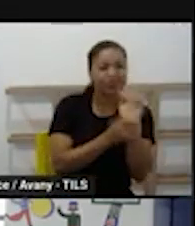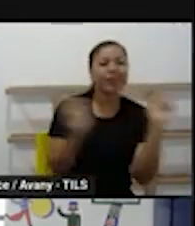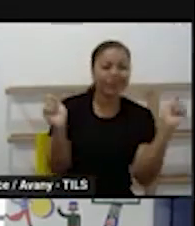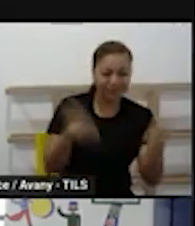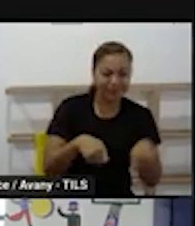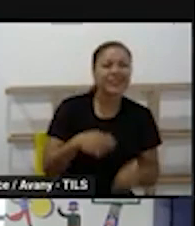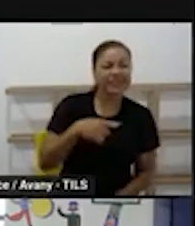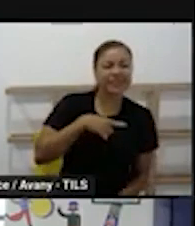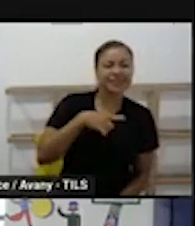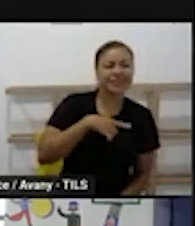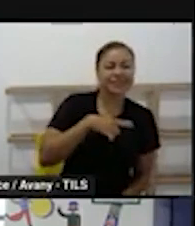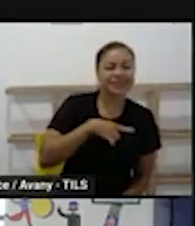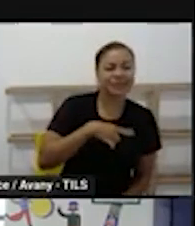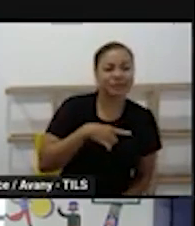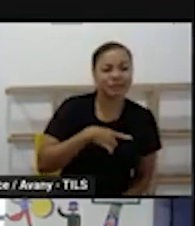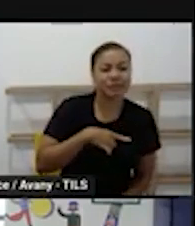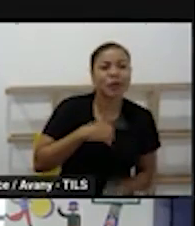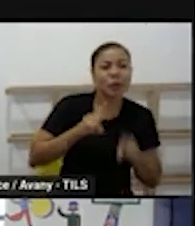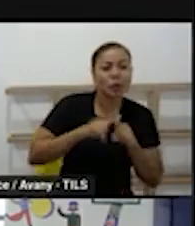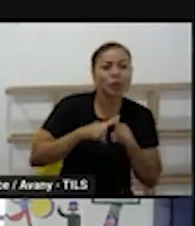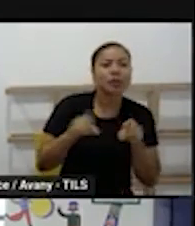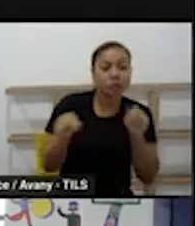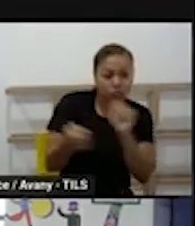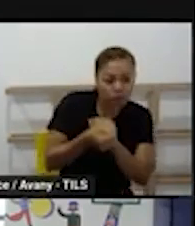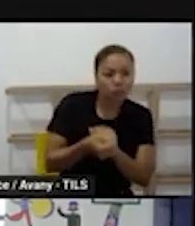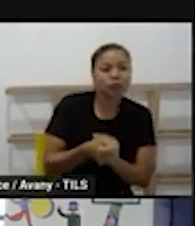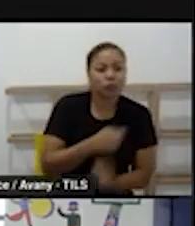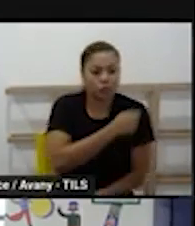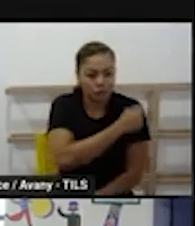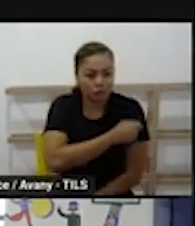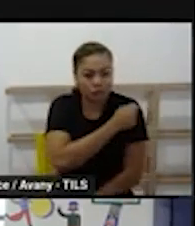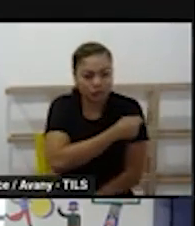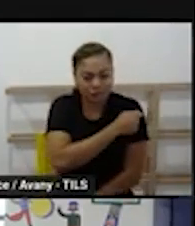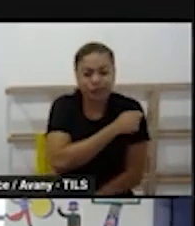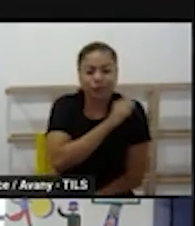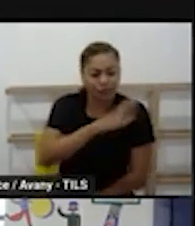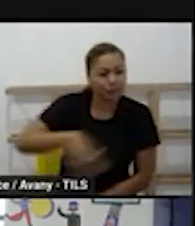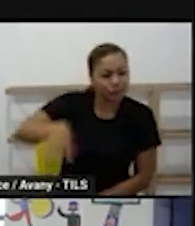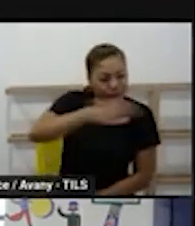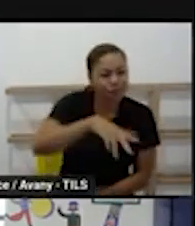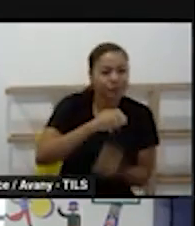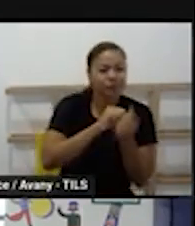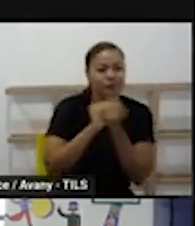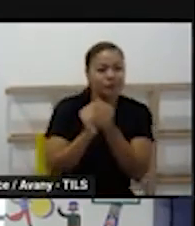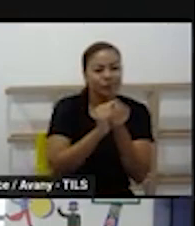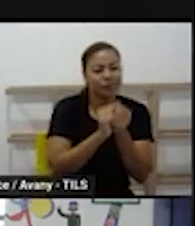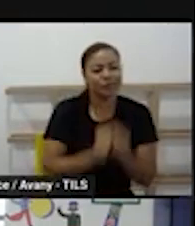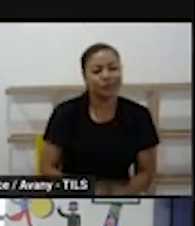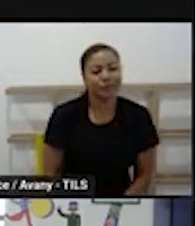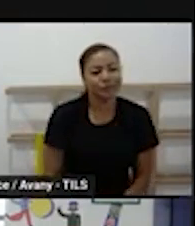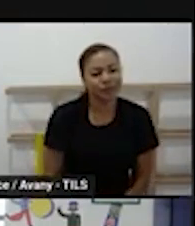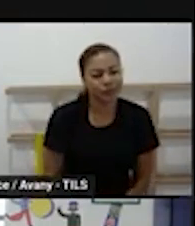afetiva com os colegas em que ela está envolvida a criança como protagonista sempre a Fabiana colocou aqui